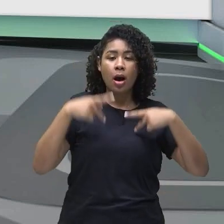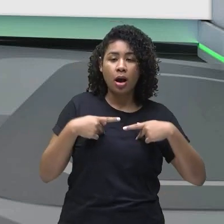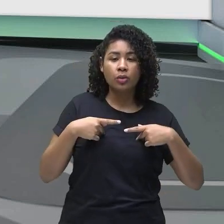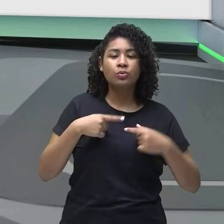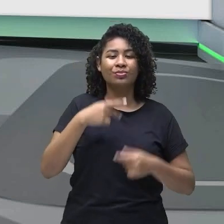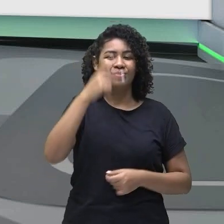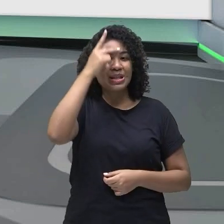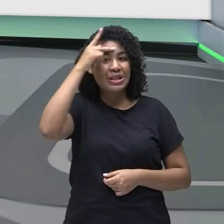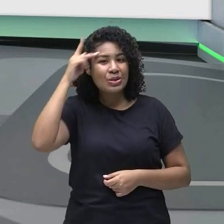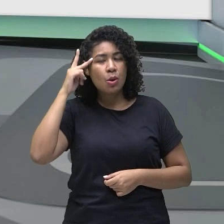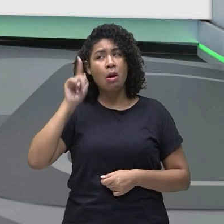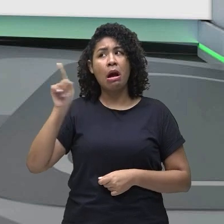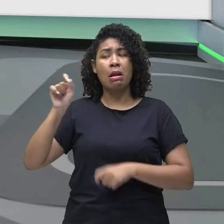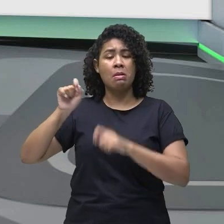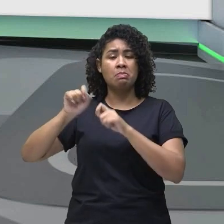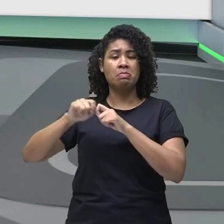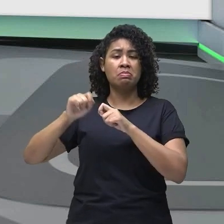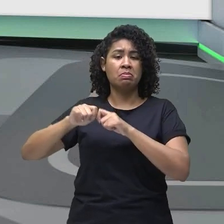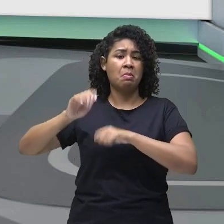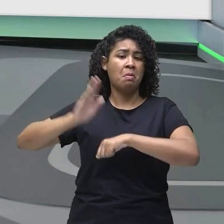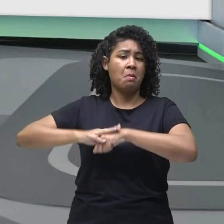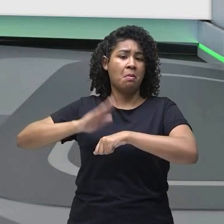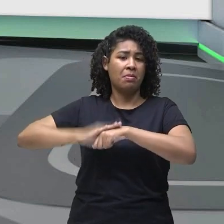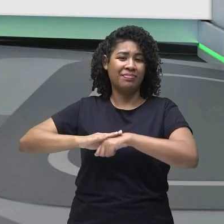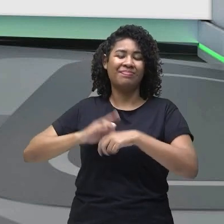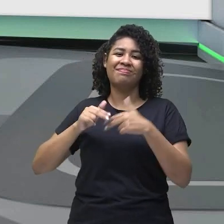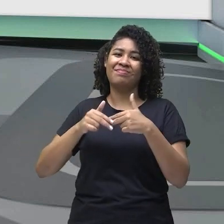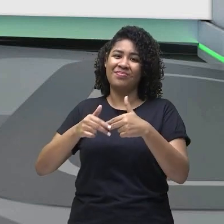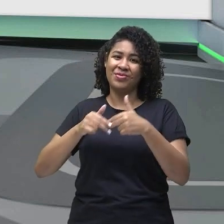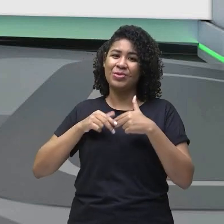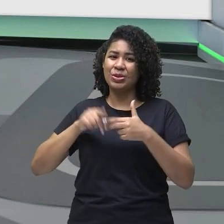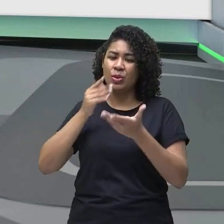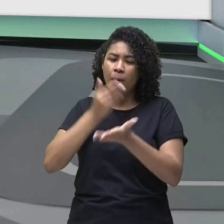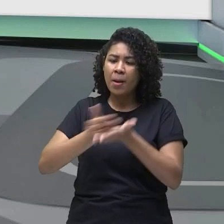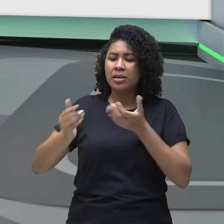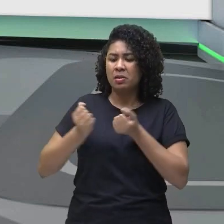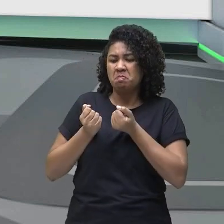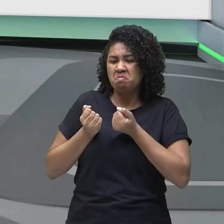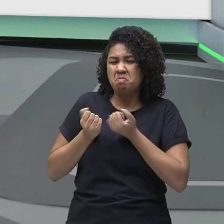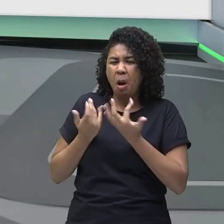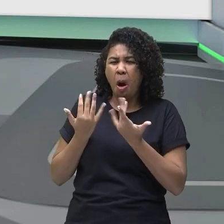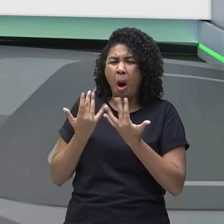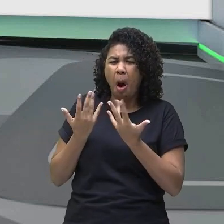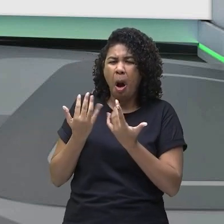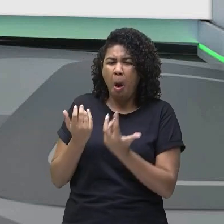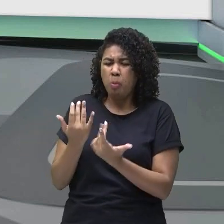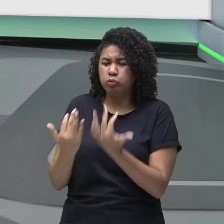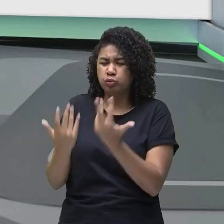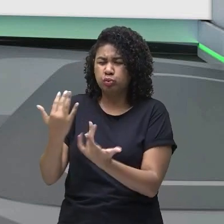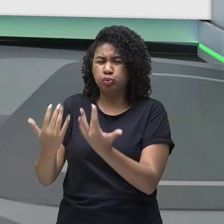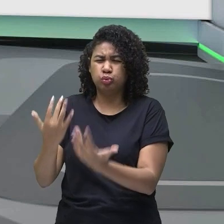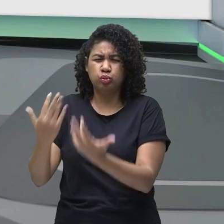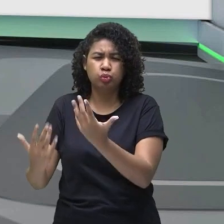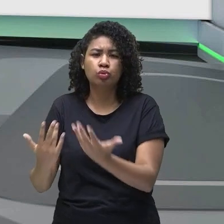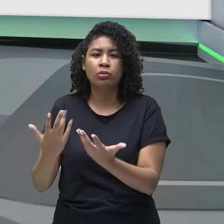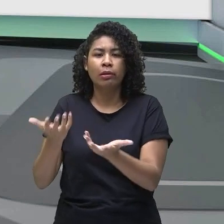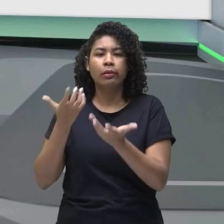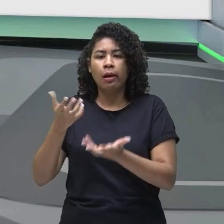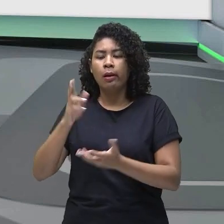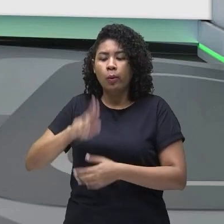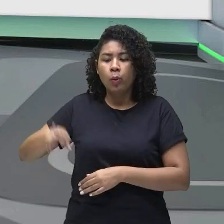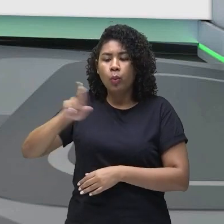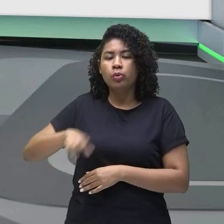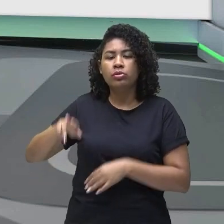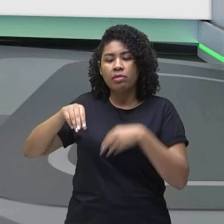essas queimas de forma desordenada, seja para utilizar a terra para formação de pasto ou para